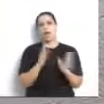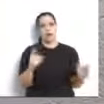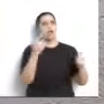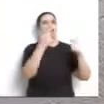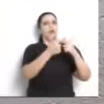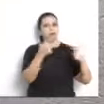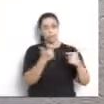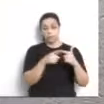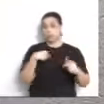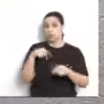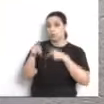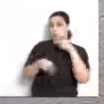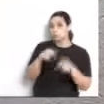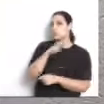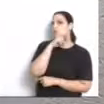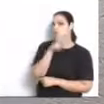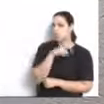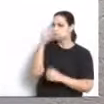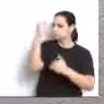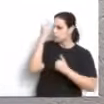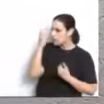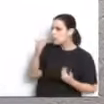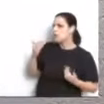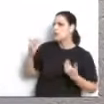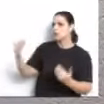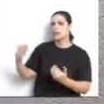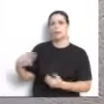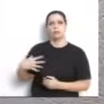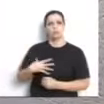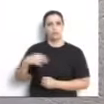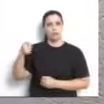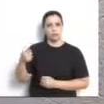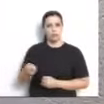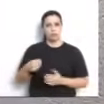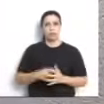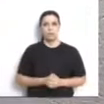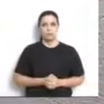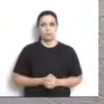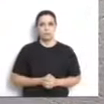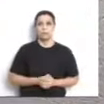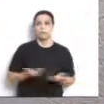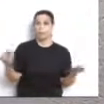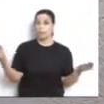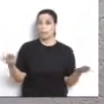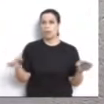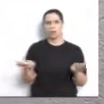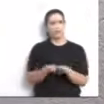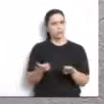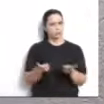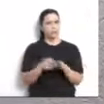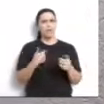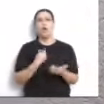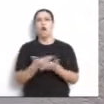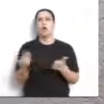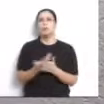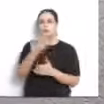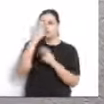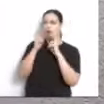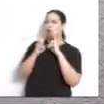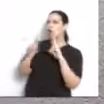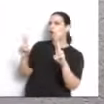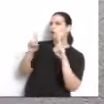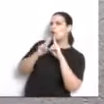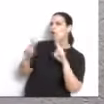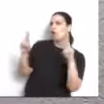Então, o povo de Cascavel tem muito a agradecer ao nosso governador Ratinho Júnior. E aquela meia dúzia que vaiaram e vaiavam o